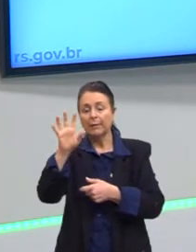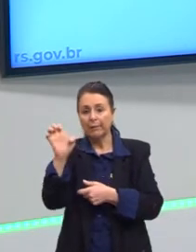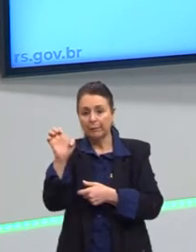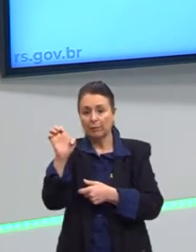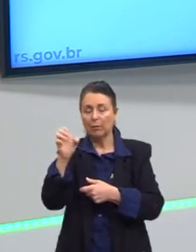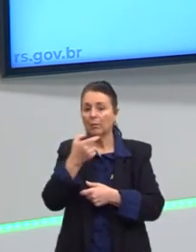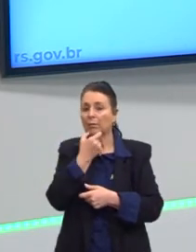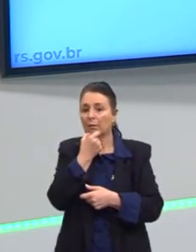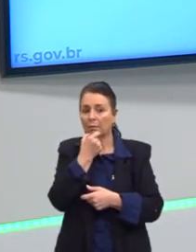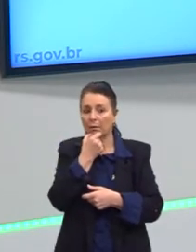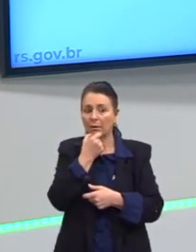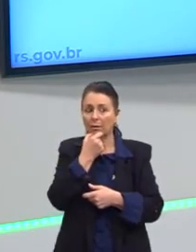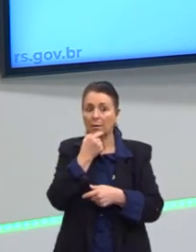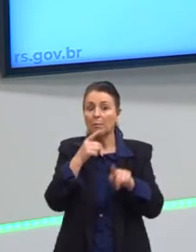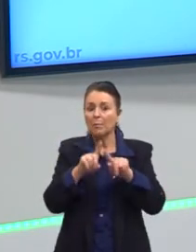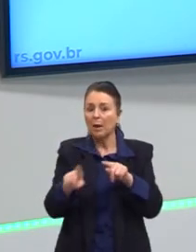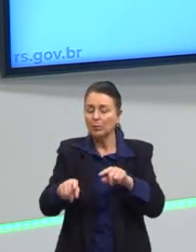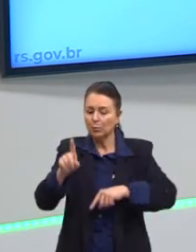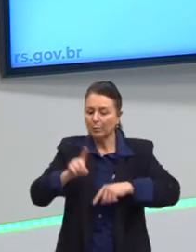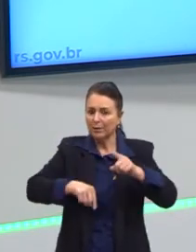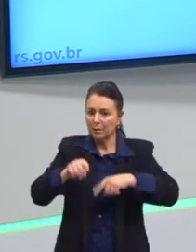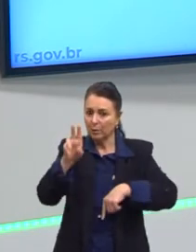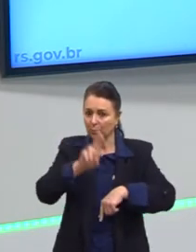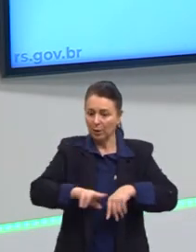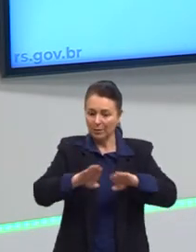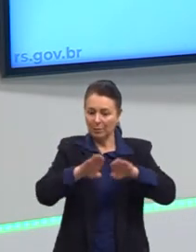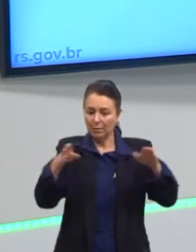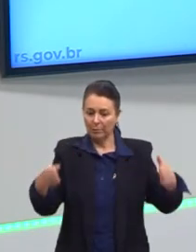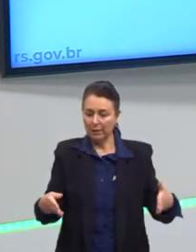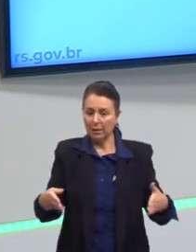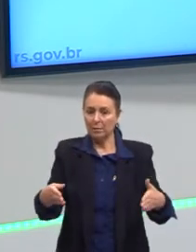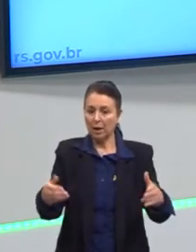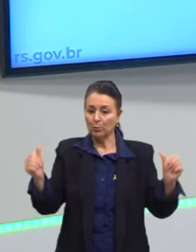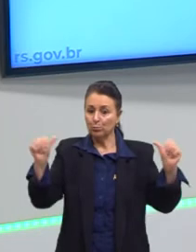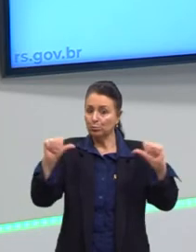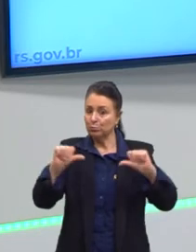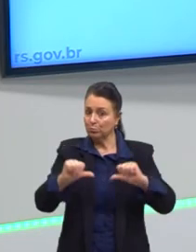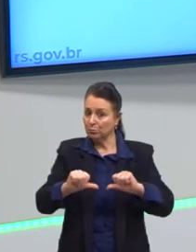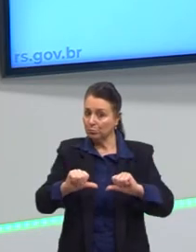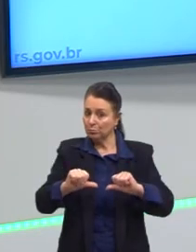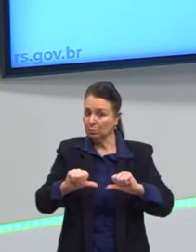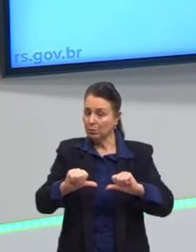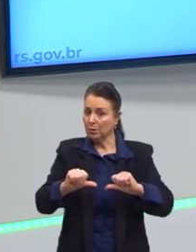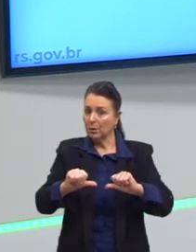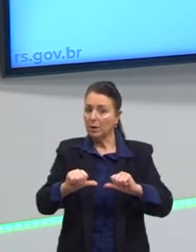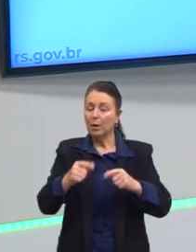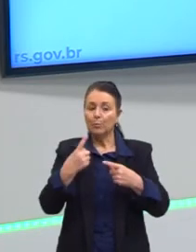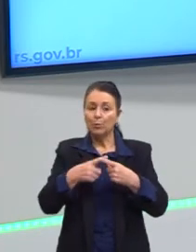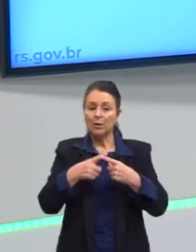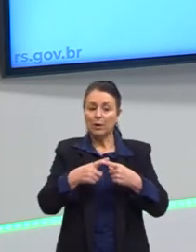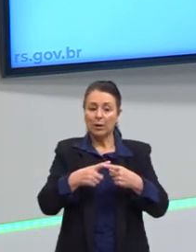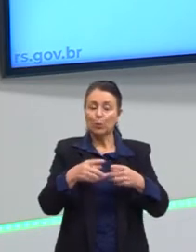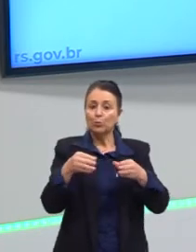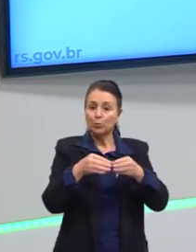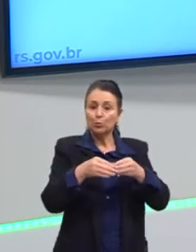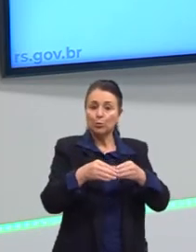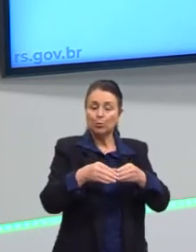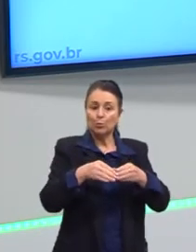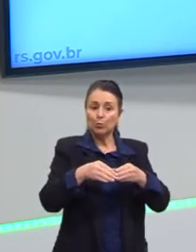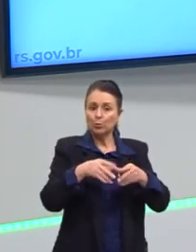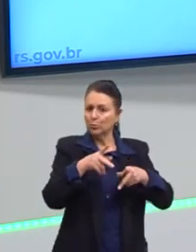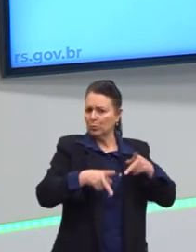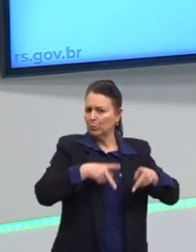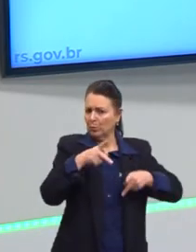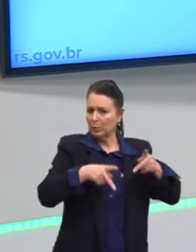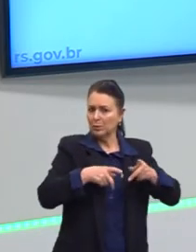com material infinitamente inferior. Esse é o processo para que as classes populares possam também sentir